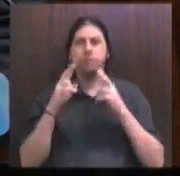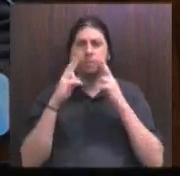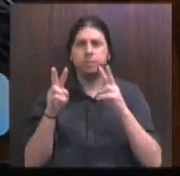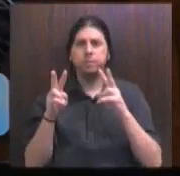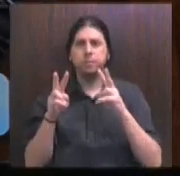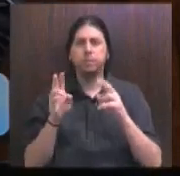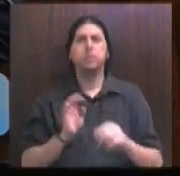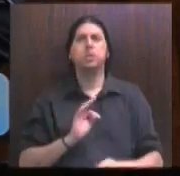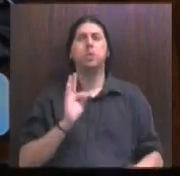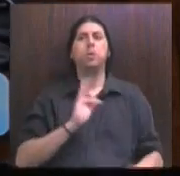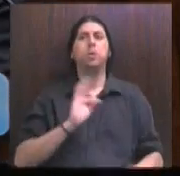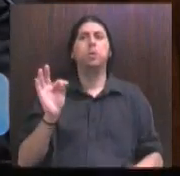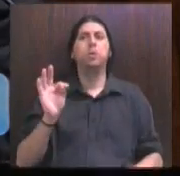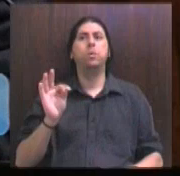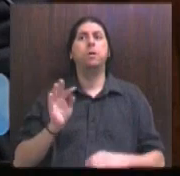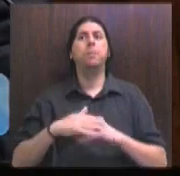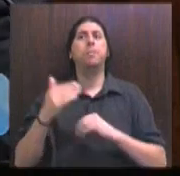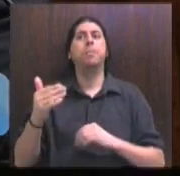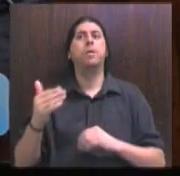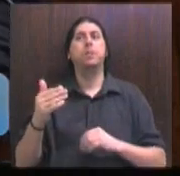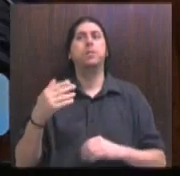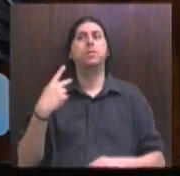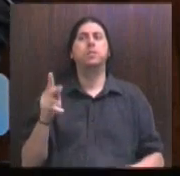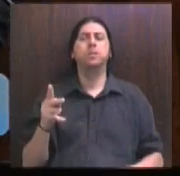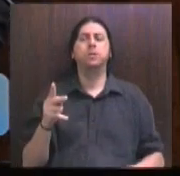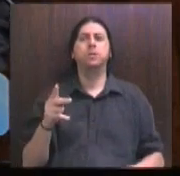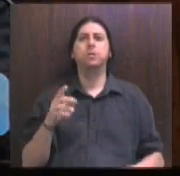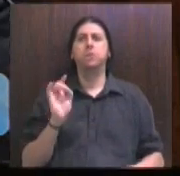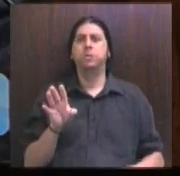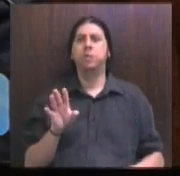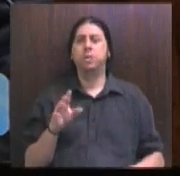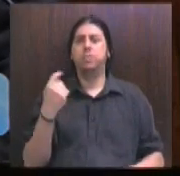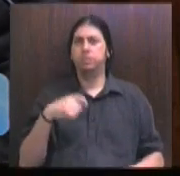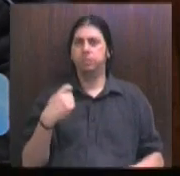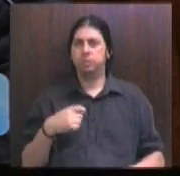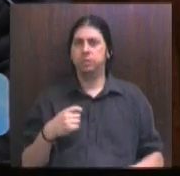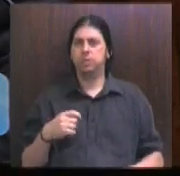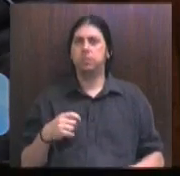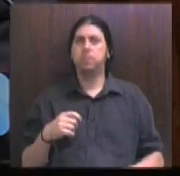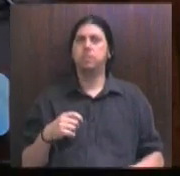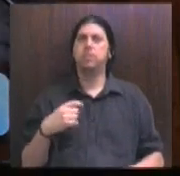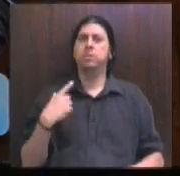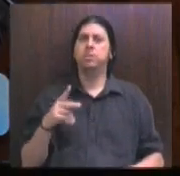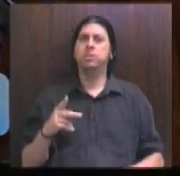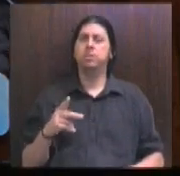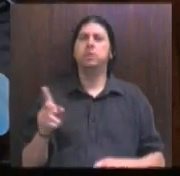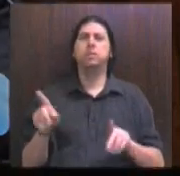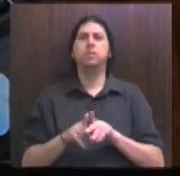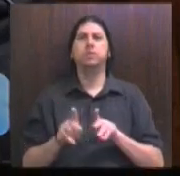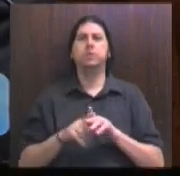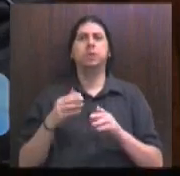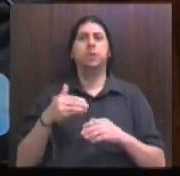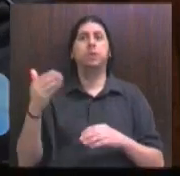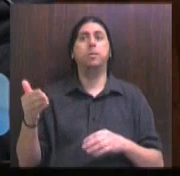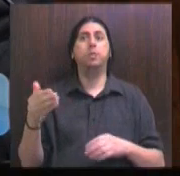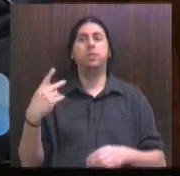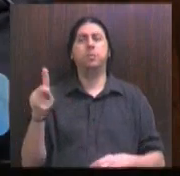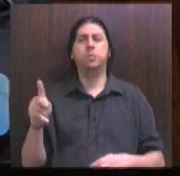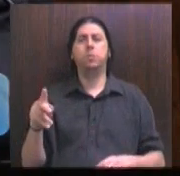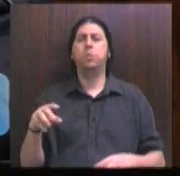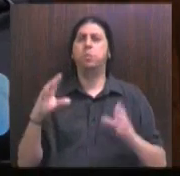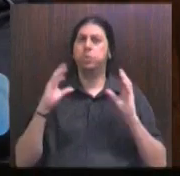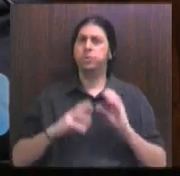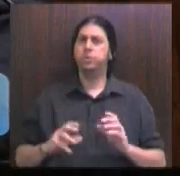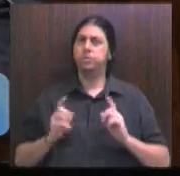para além do seu umbigo, para além da sua necessidade pessoal, para além do seu corporativismo,